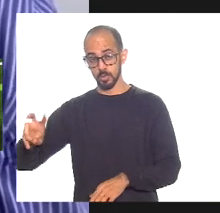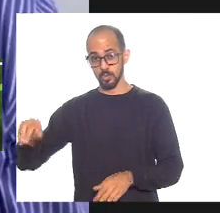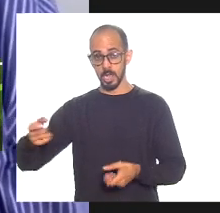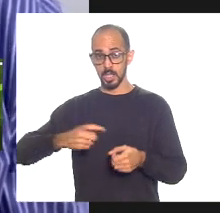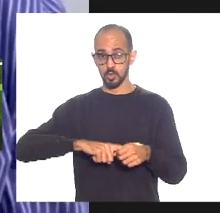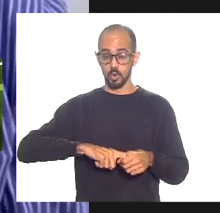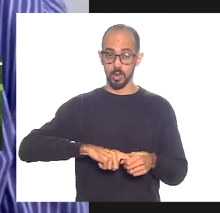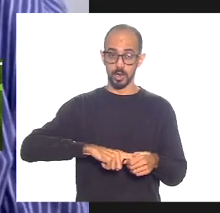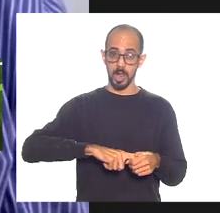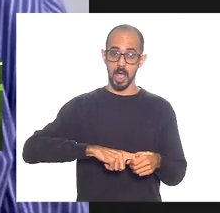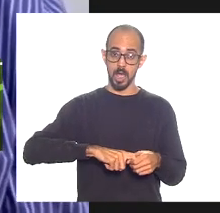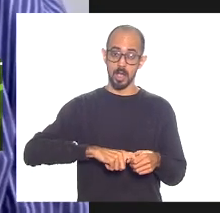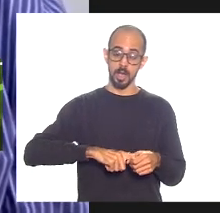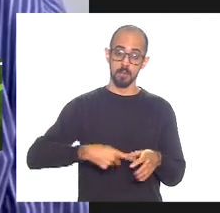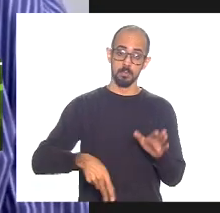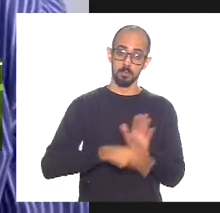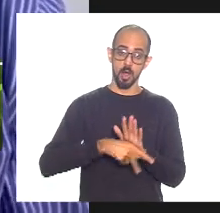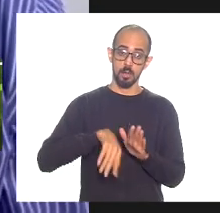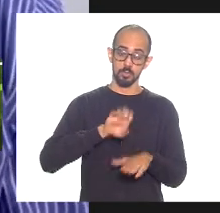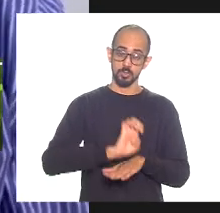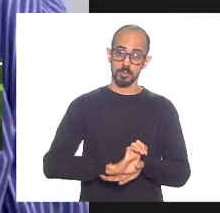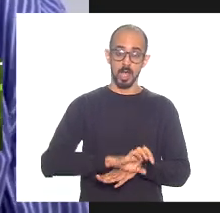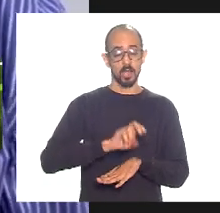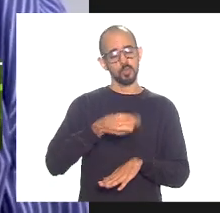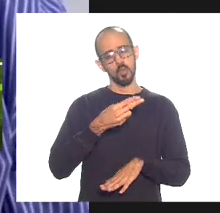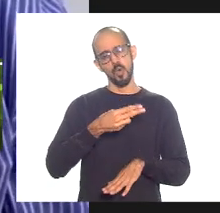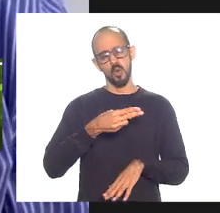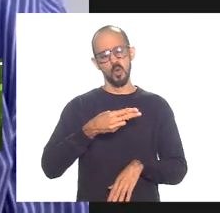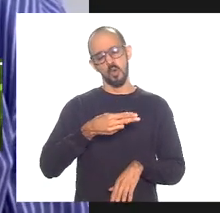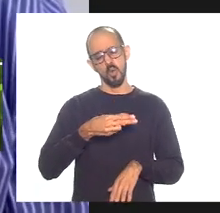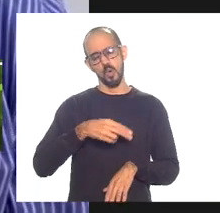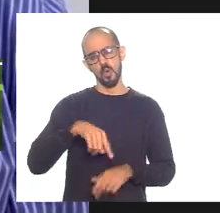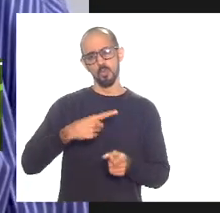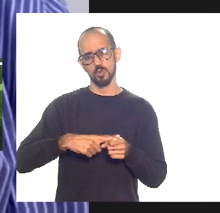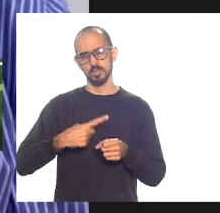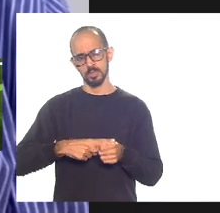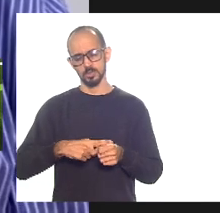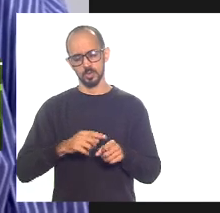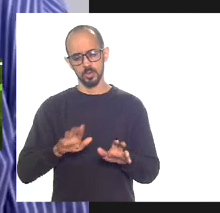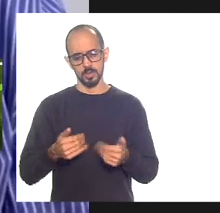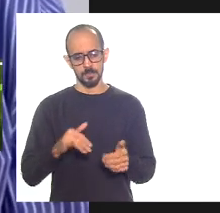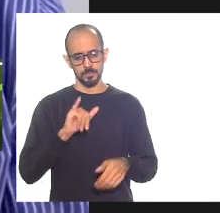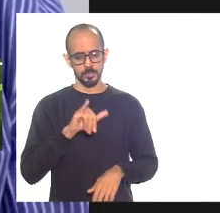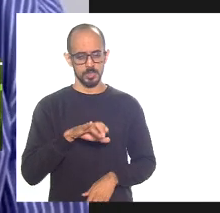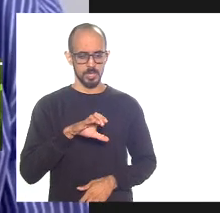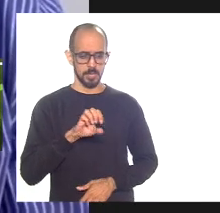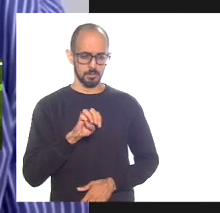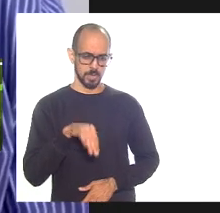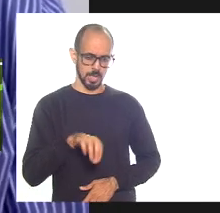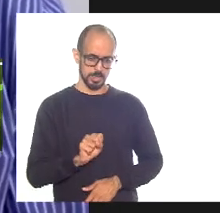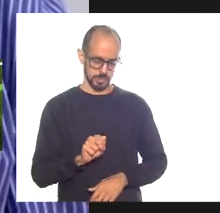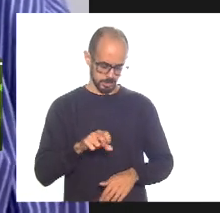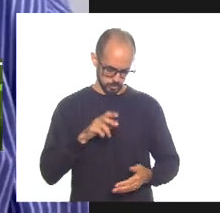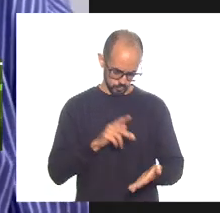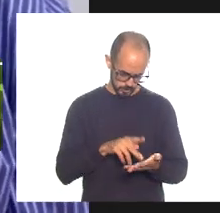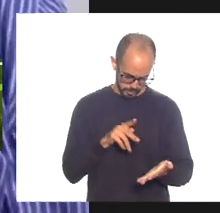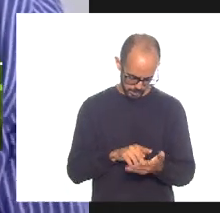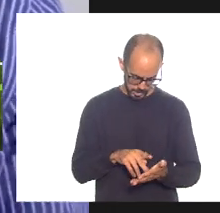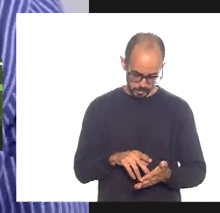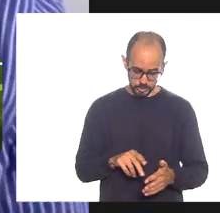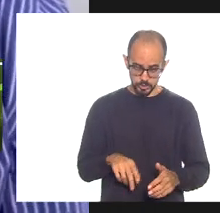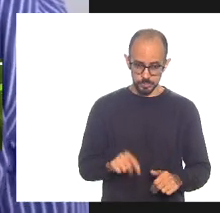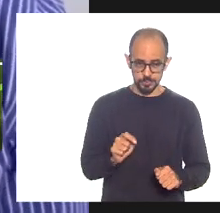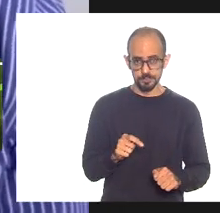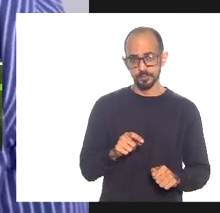municipais esse é o primeiro ponto com relação o ICMS do nosso estado realmente foi